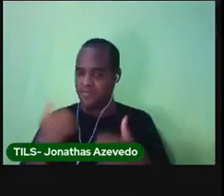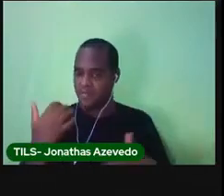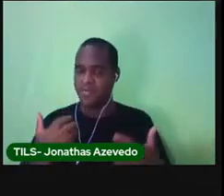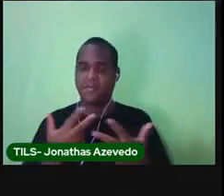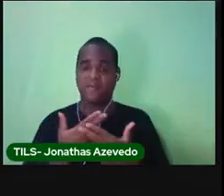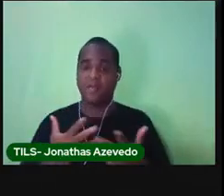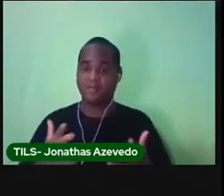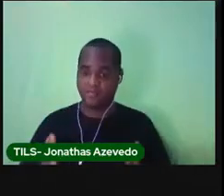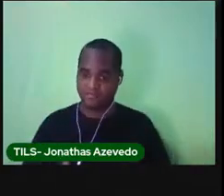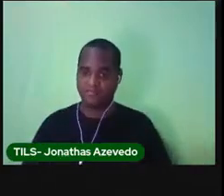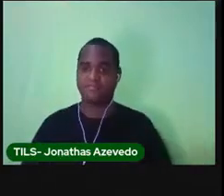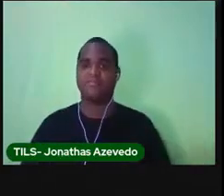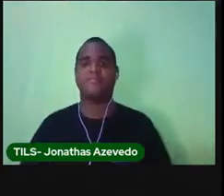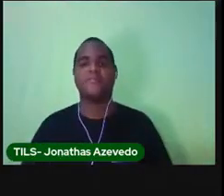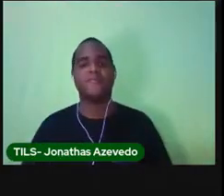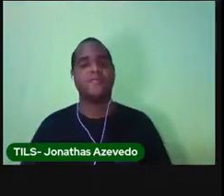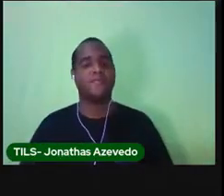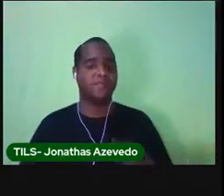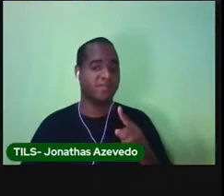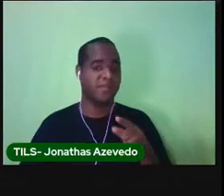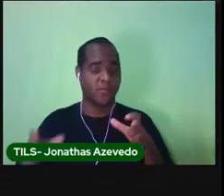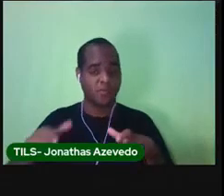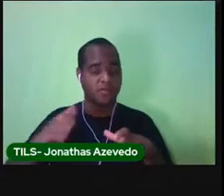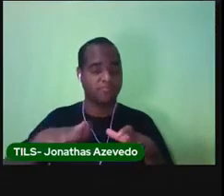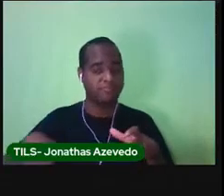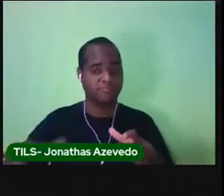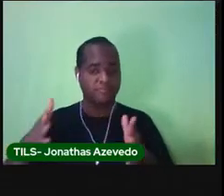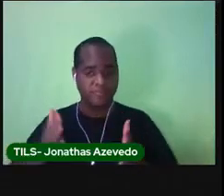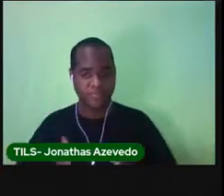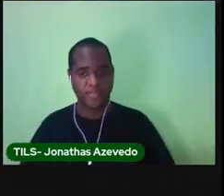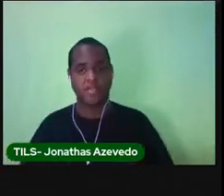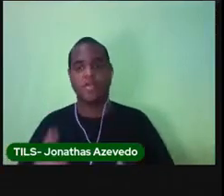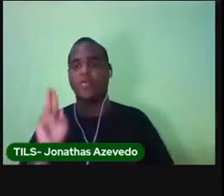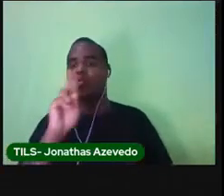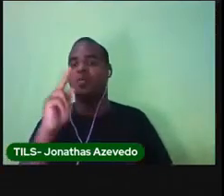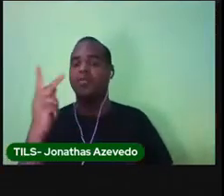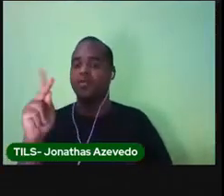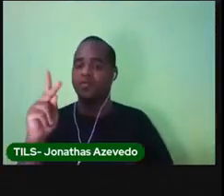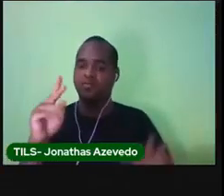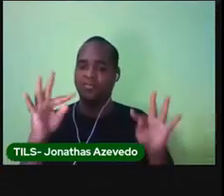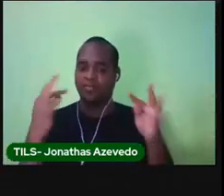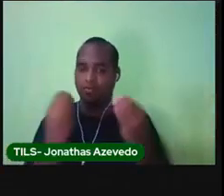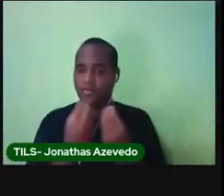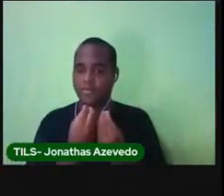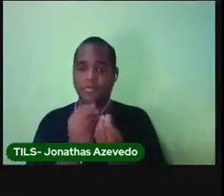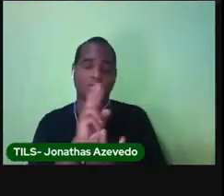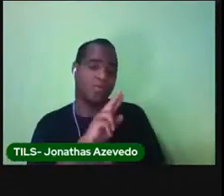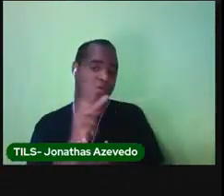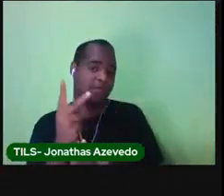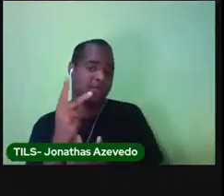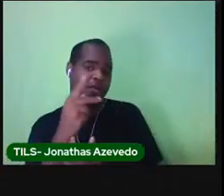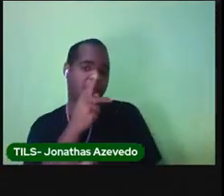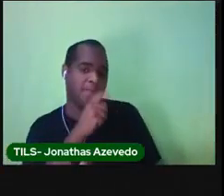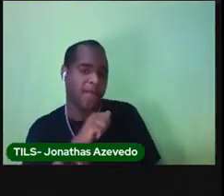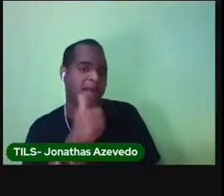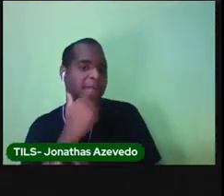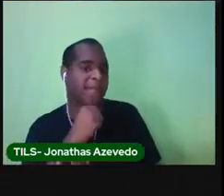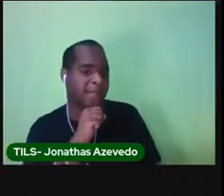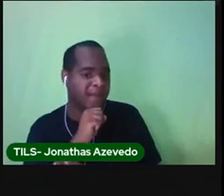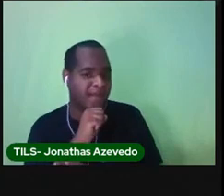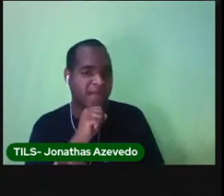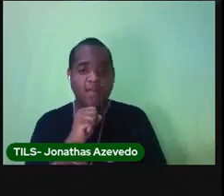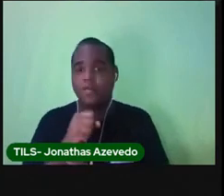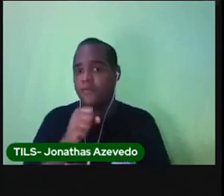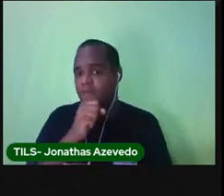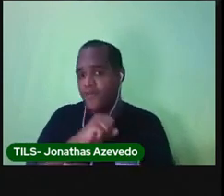nascimento. Onde nascemos. O nosso nome completo. O nome dos nossos pais. Dos